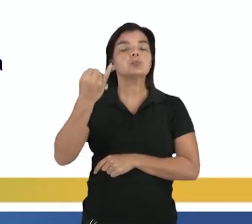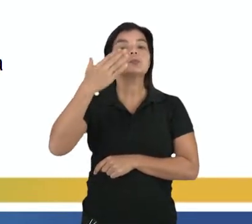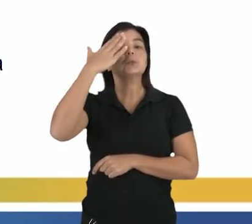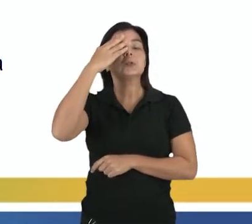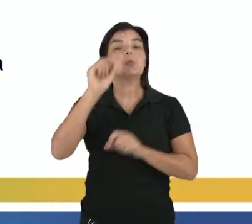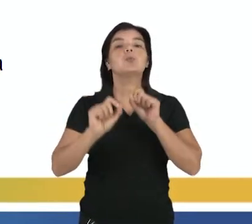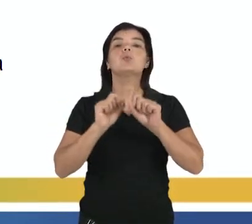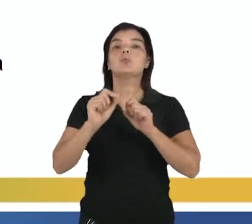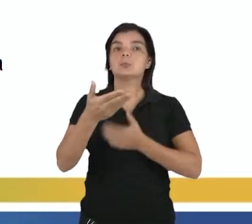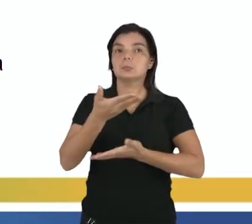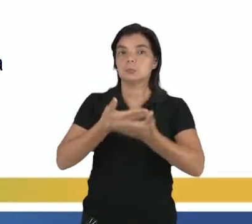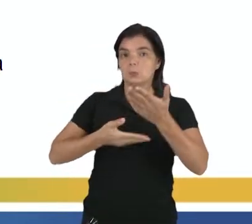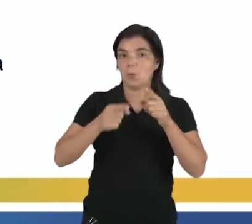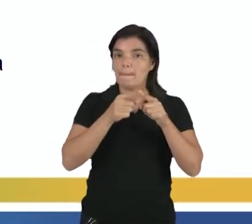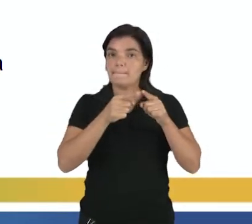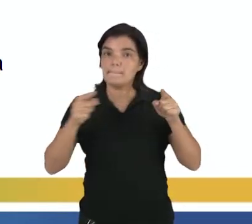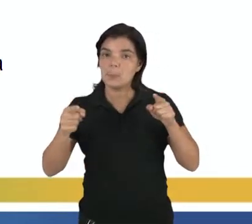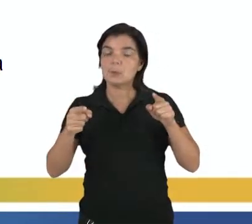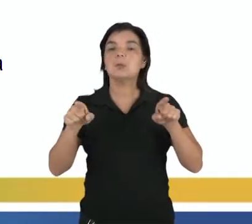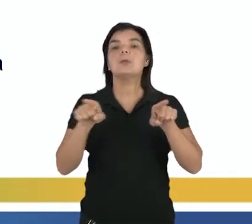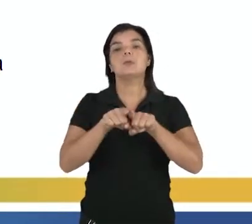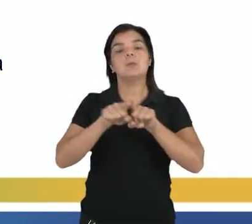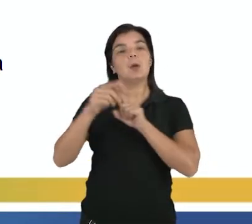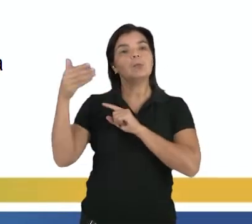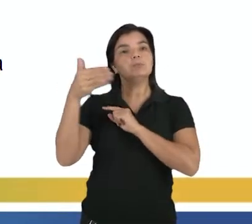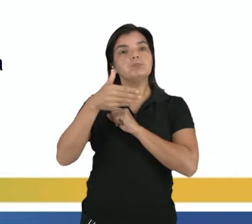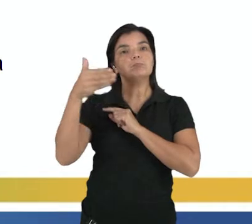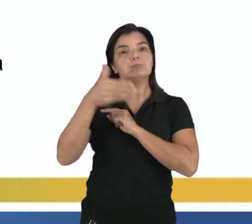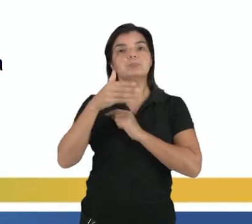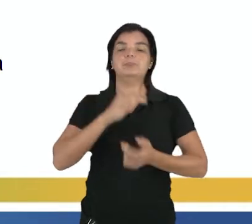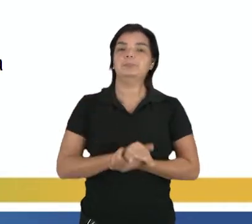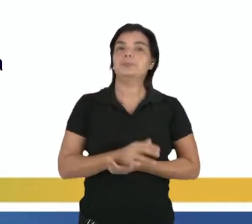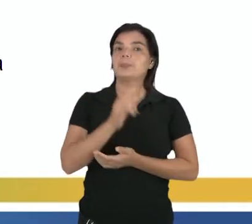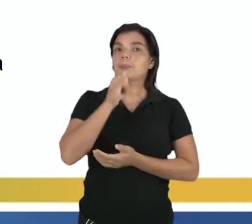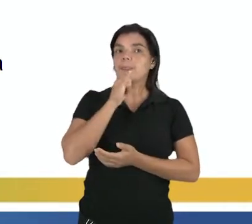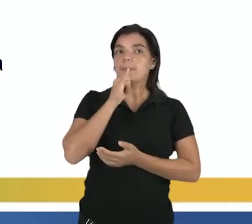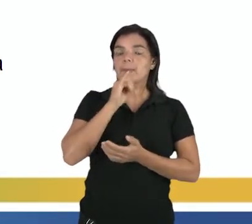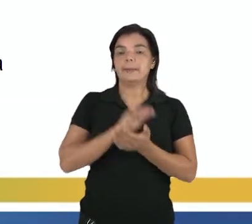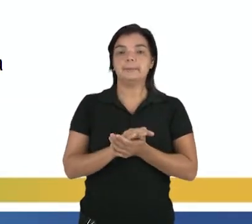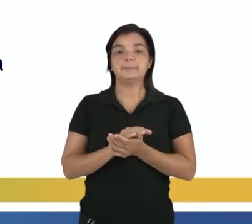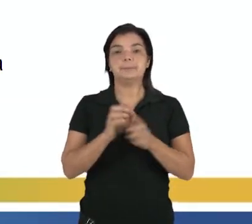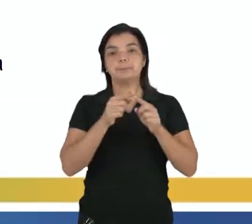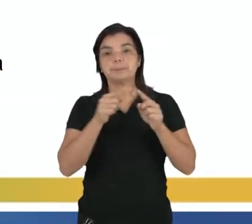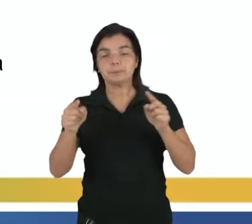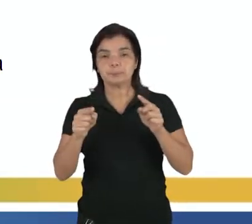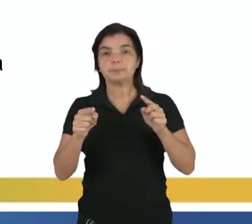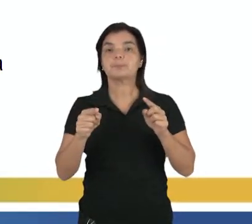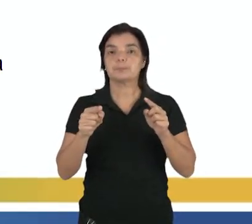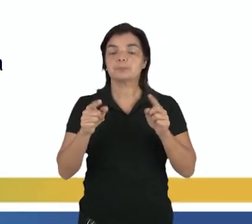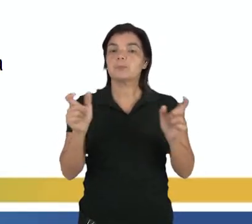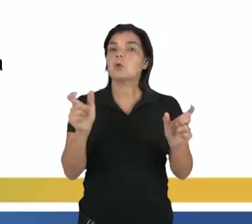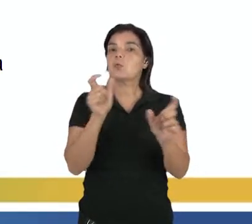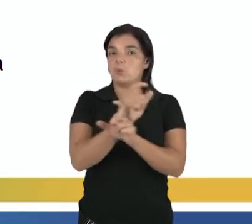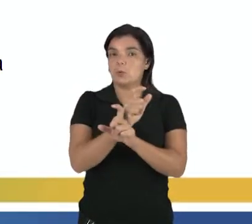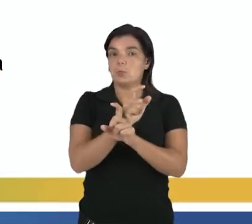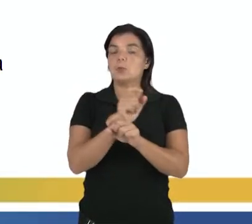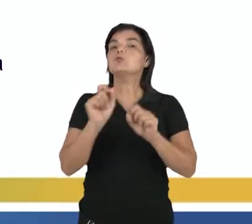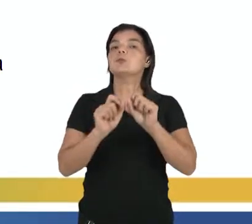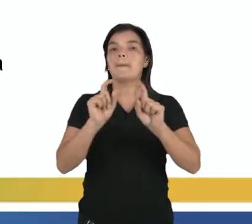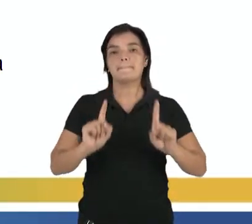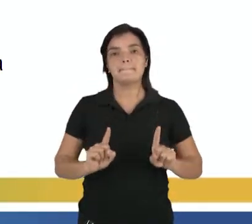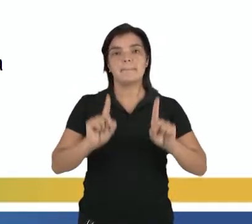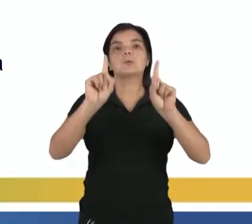saber uma relação entre o período e a frequência, tá. Assim, o período e a frequência, eles são inversamente proporcionais.